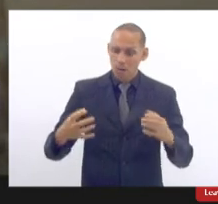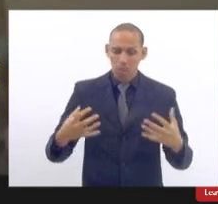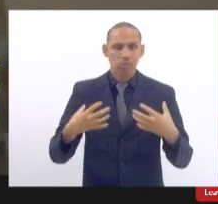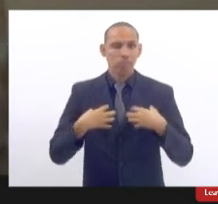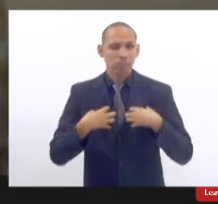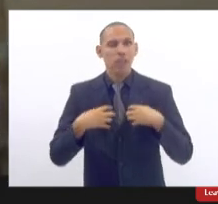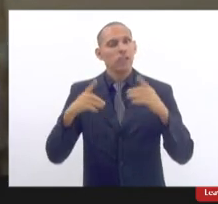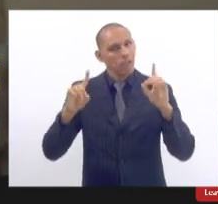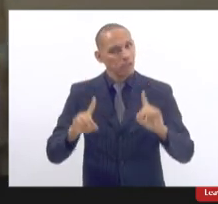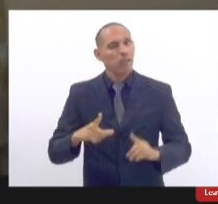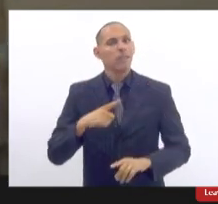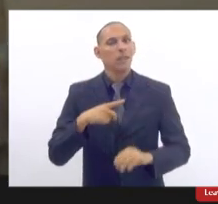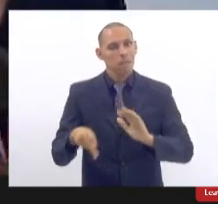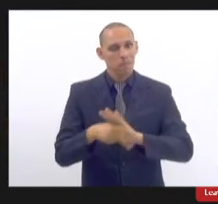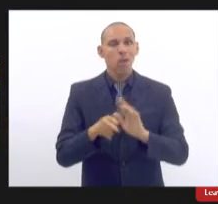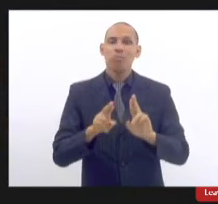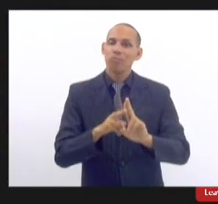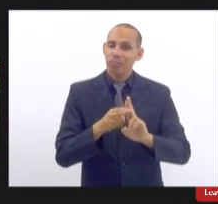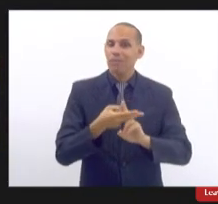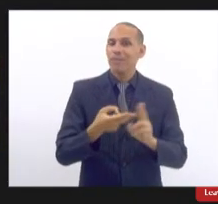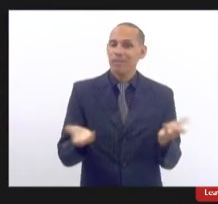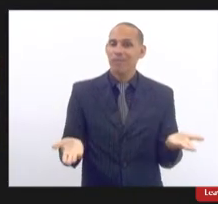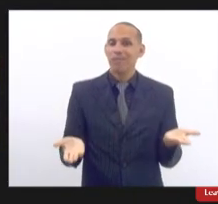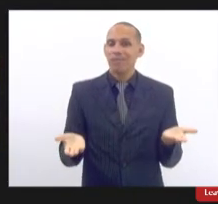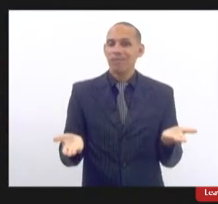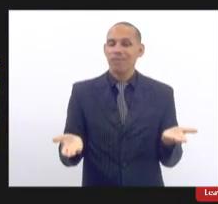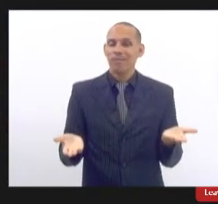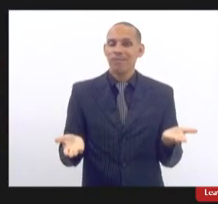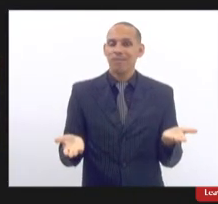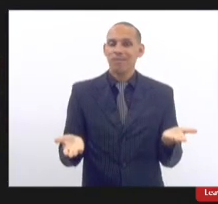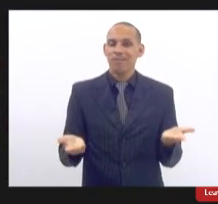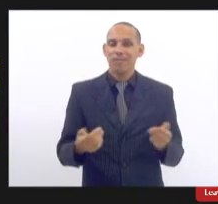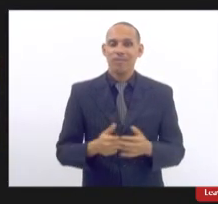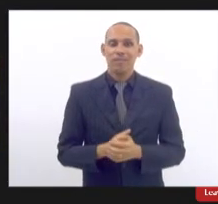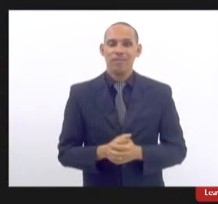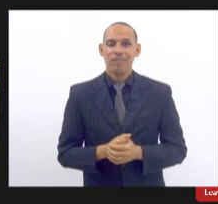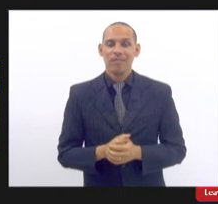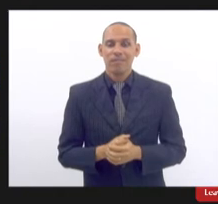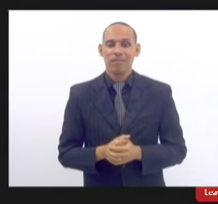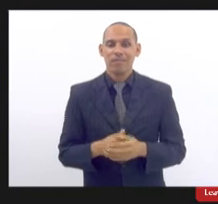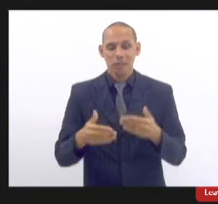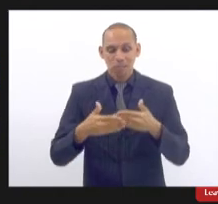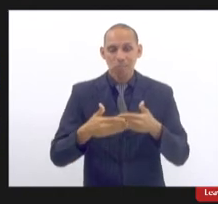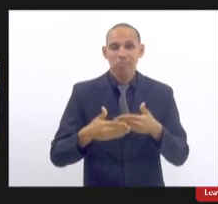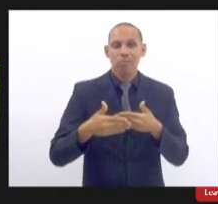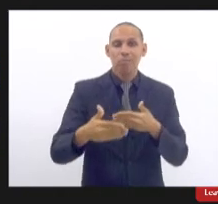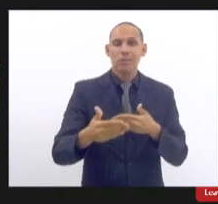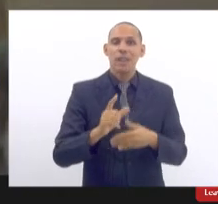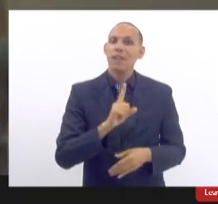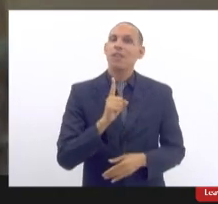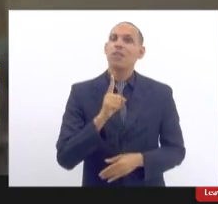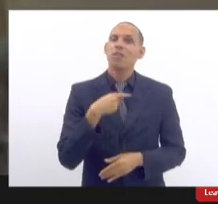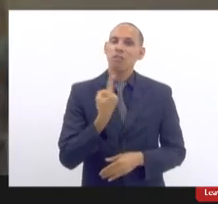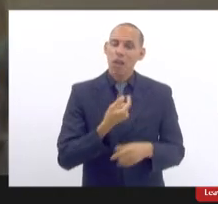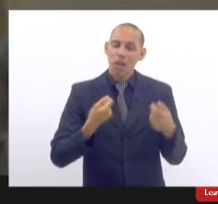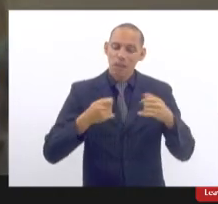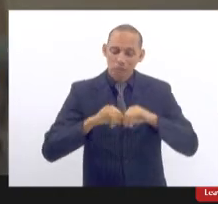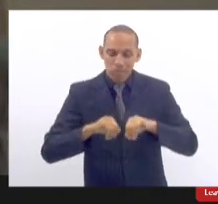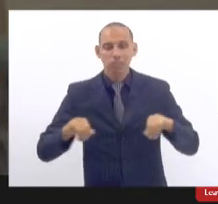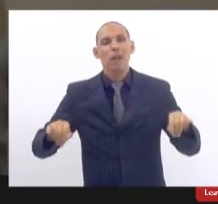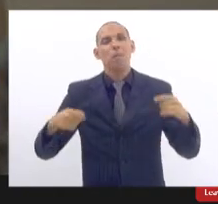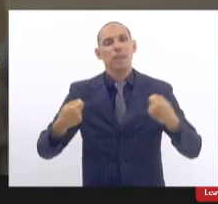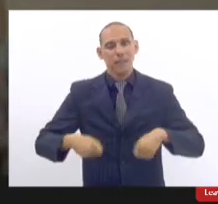pelo SUS também então a partir disso a gente tem que estar divulgando